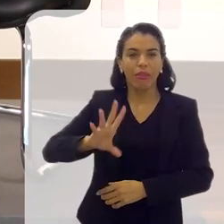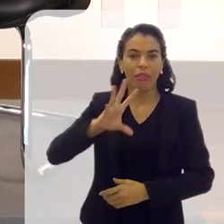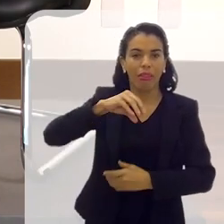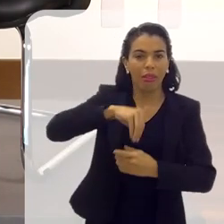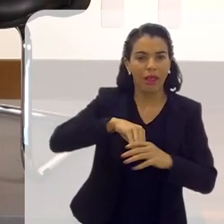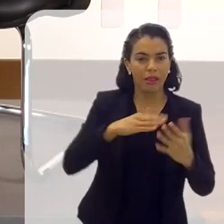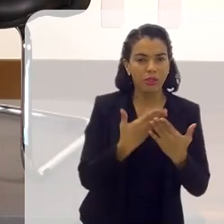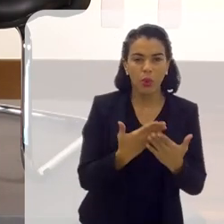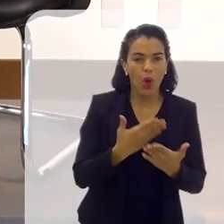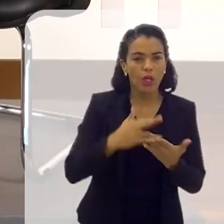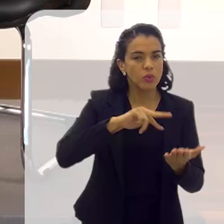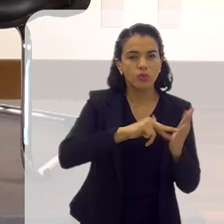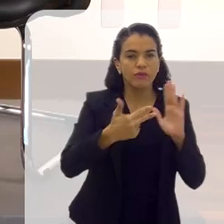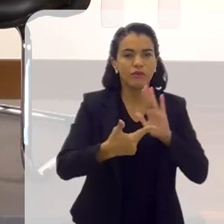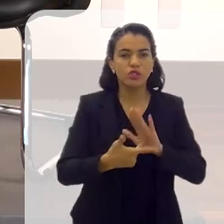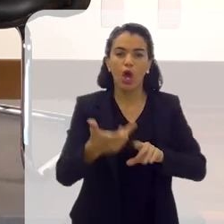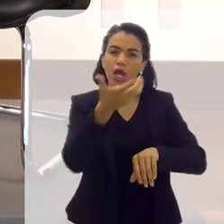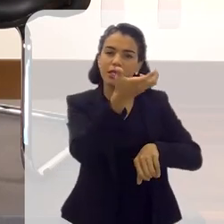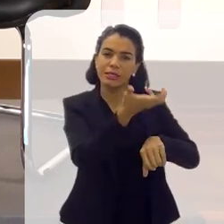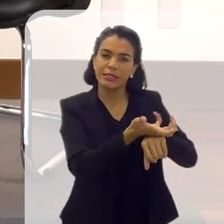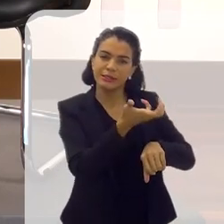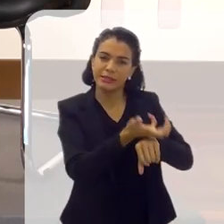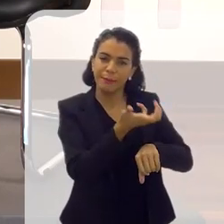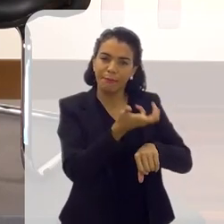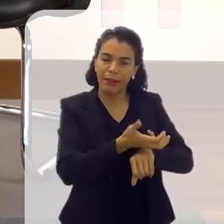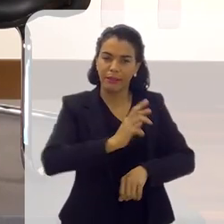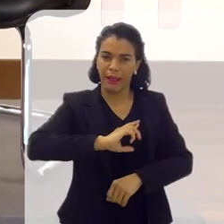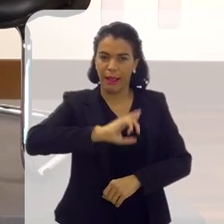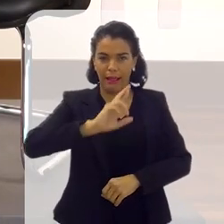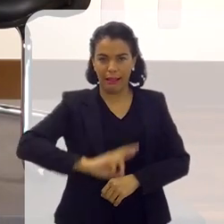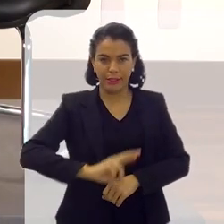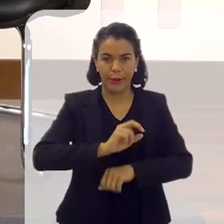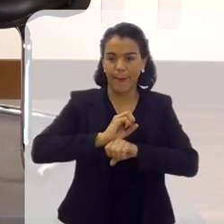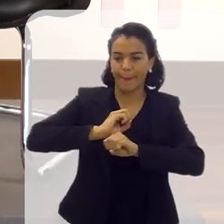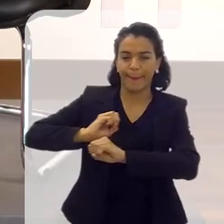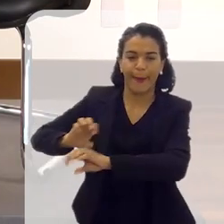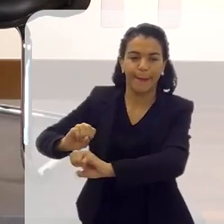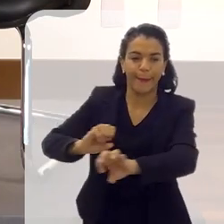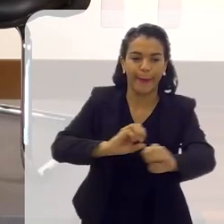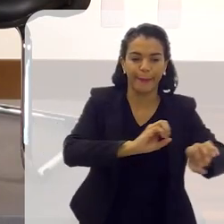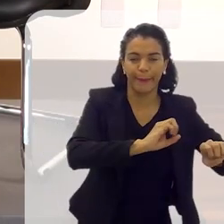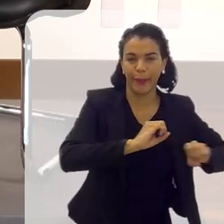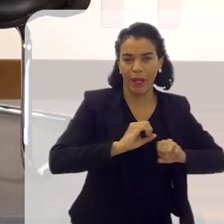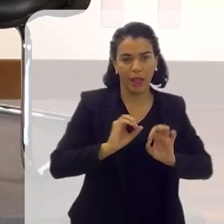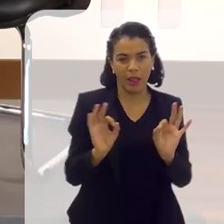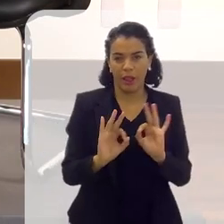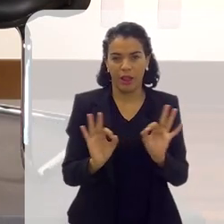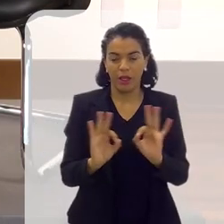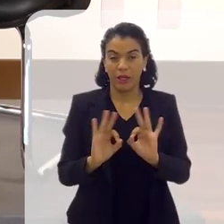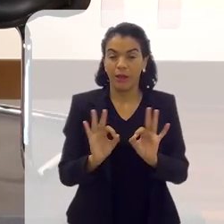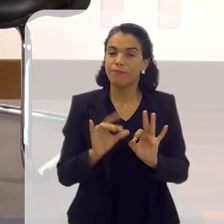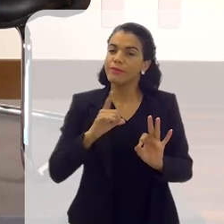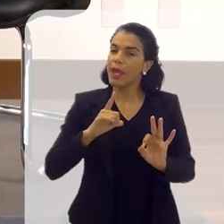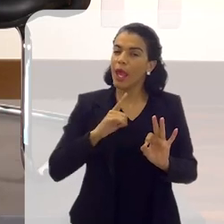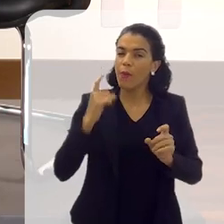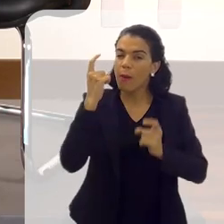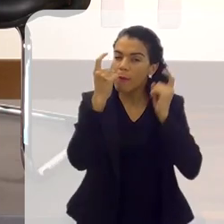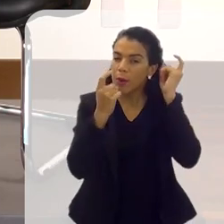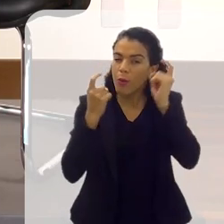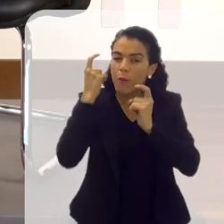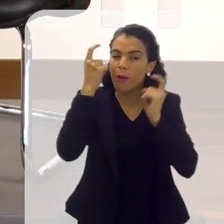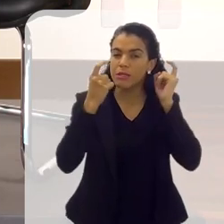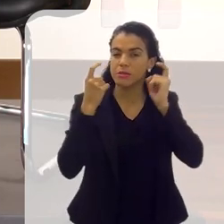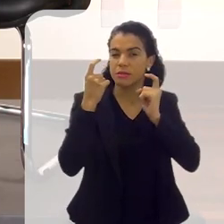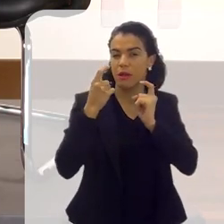dizer só que você queira levar a matéria religião para a escola. Não, tem toda uma